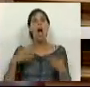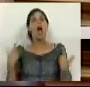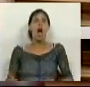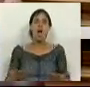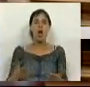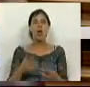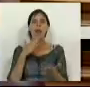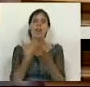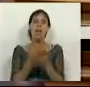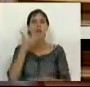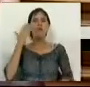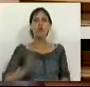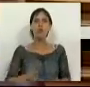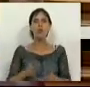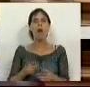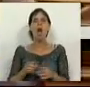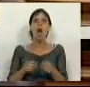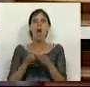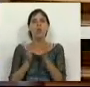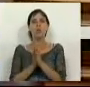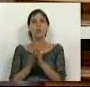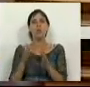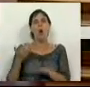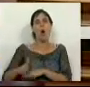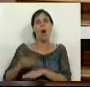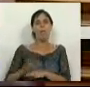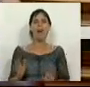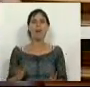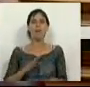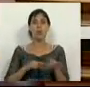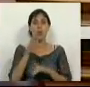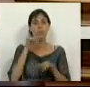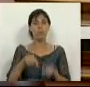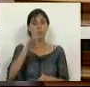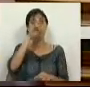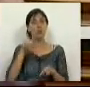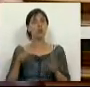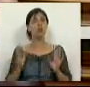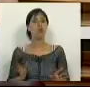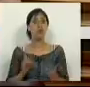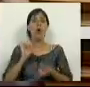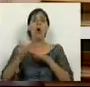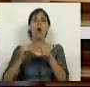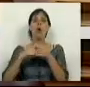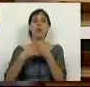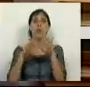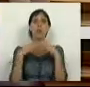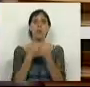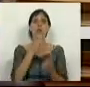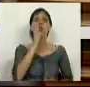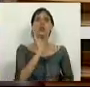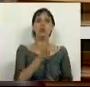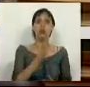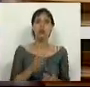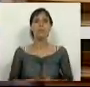Agora, quando é para gerar justiça? Refugiam-se em tudo quanto é lado. Sr. Deputado, já aqui foi lembrado o que é que a concertação social já